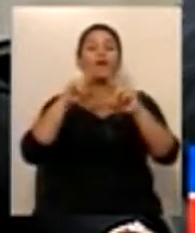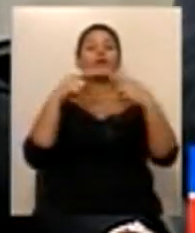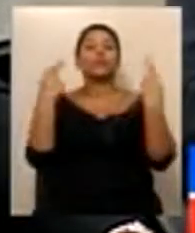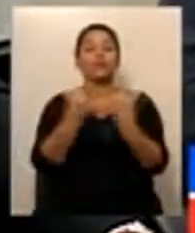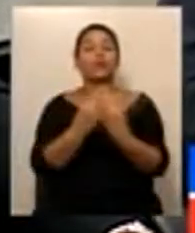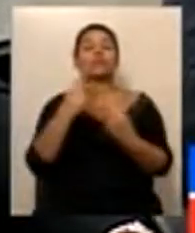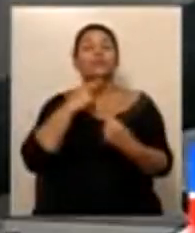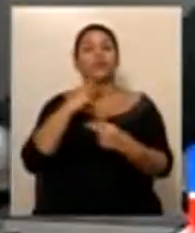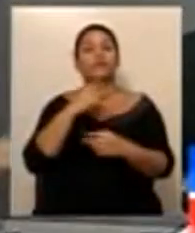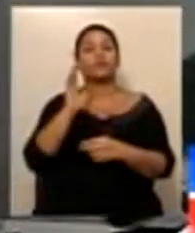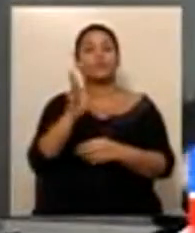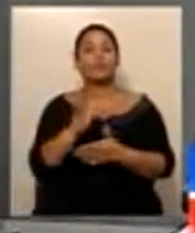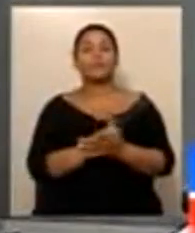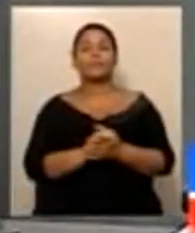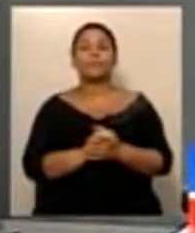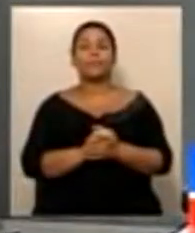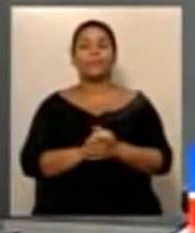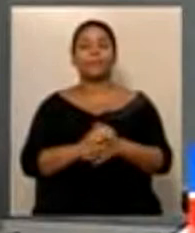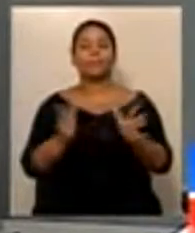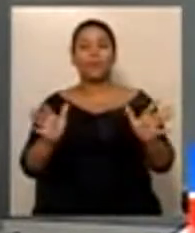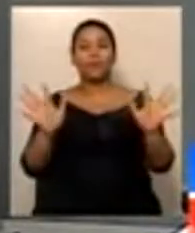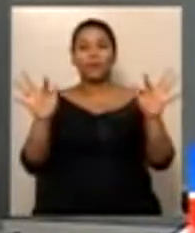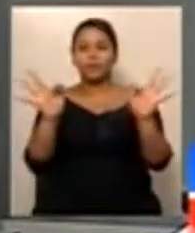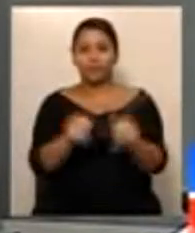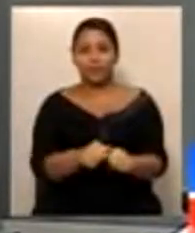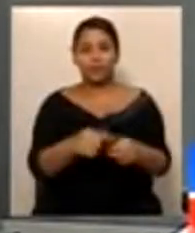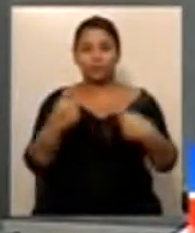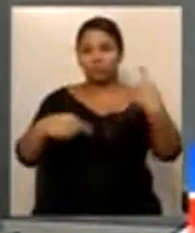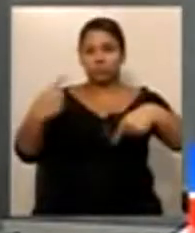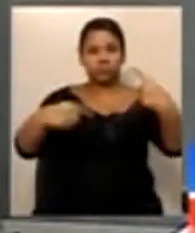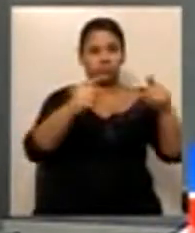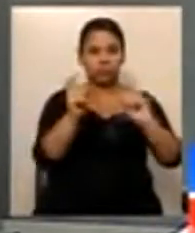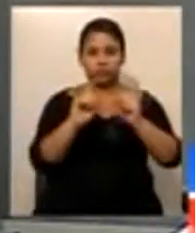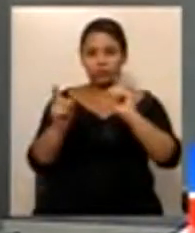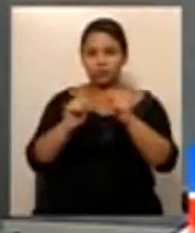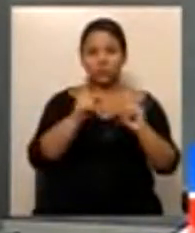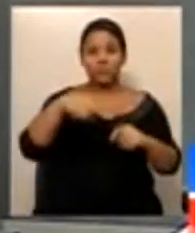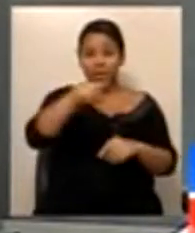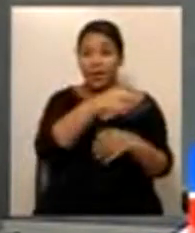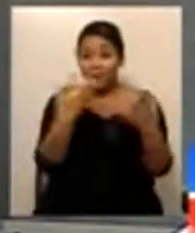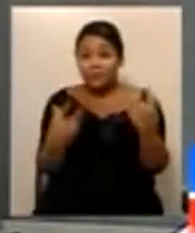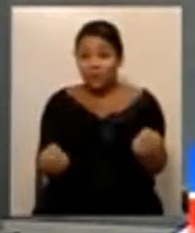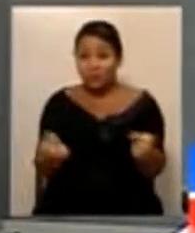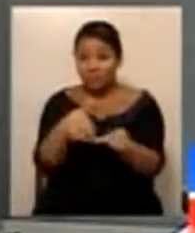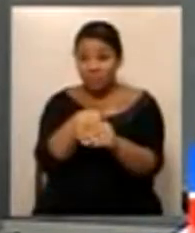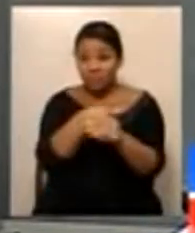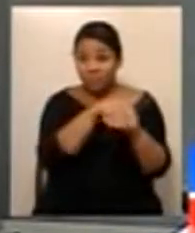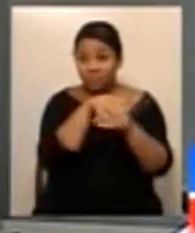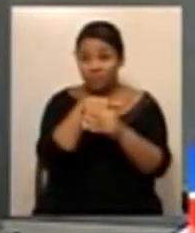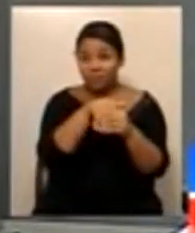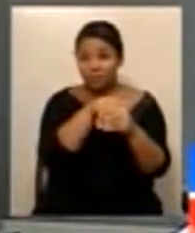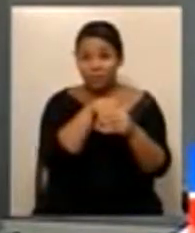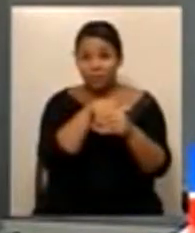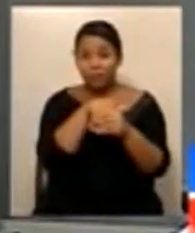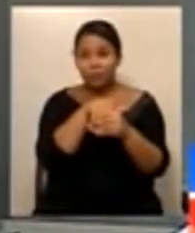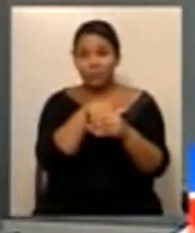Presidente, e muito obrigado, Srs. Deputados. E, servo a discussão, coloco em votação. Os deputados que aprovam permaneçam como estão.